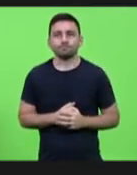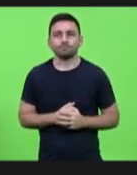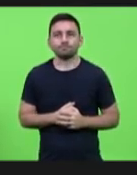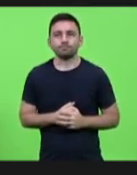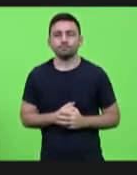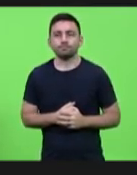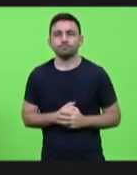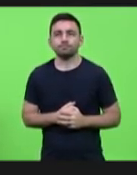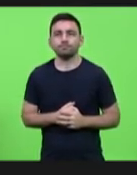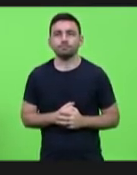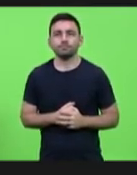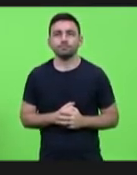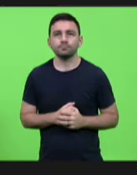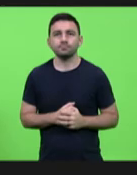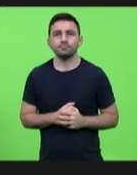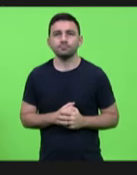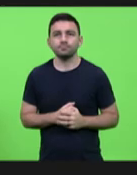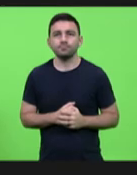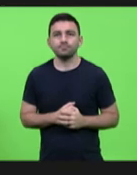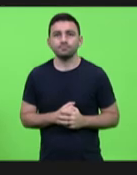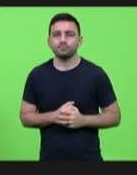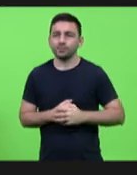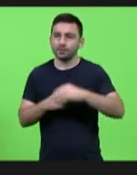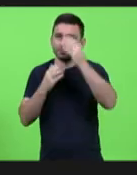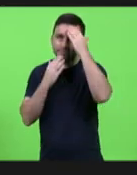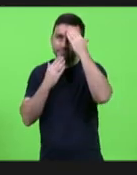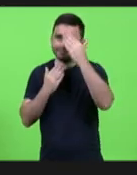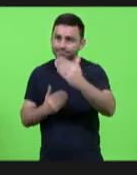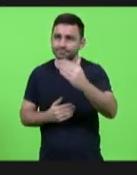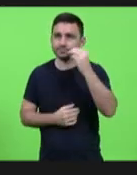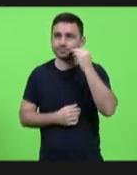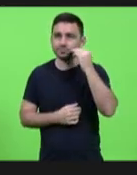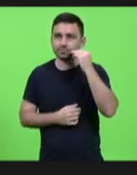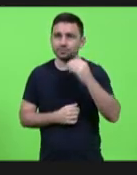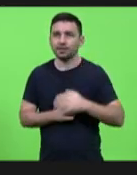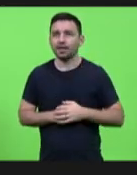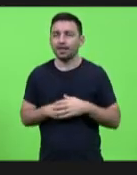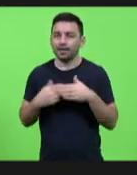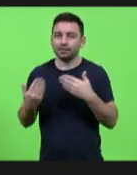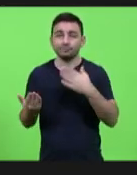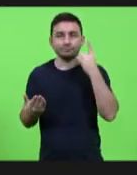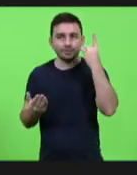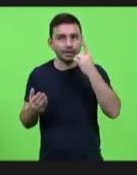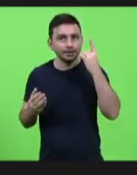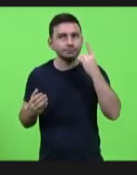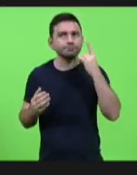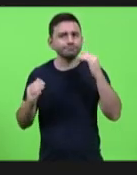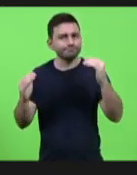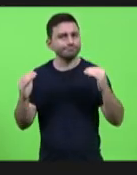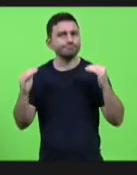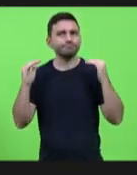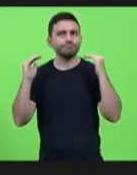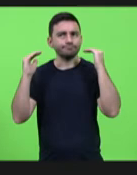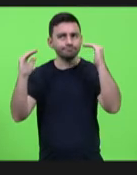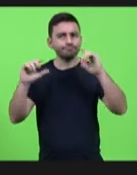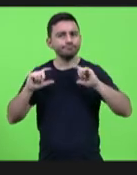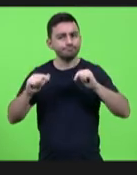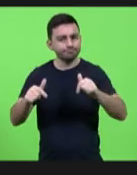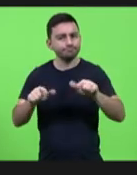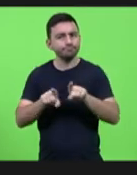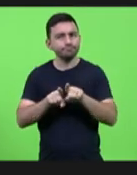muito muito obrigada Marlene nossa grande parlamentar também que integra essa frente né